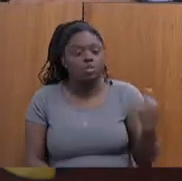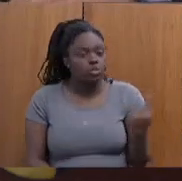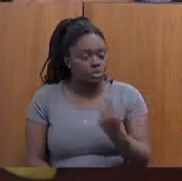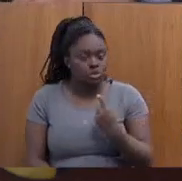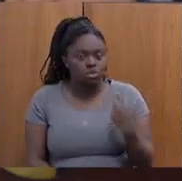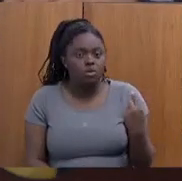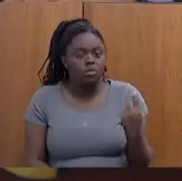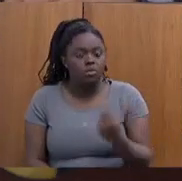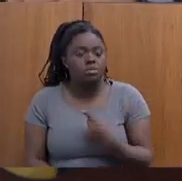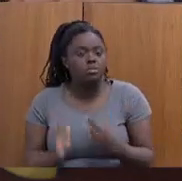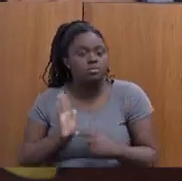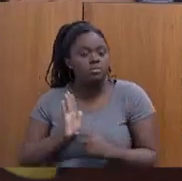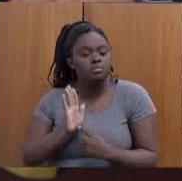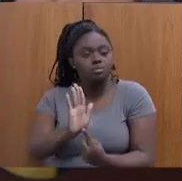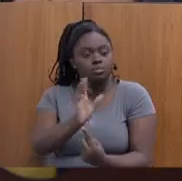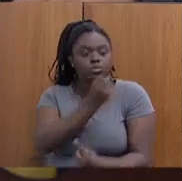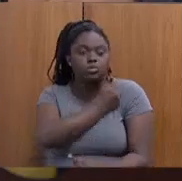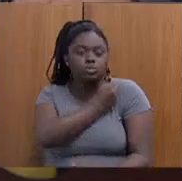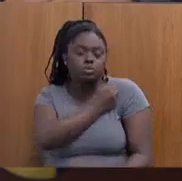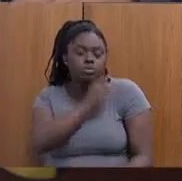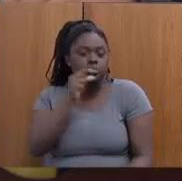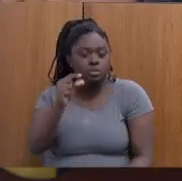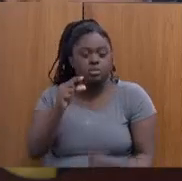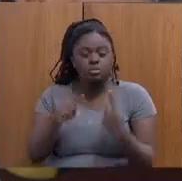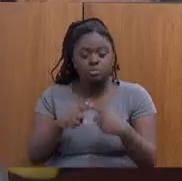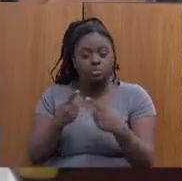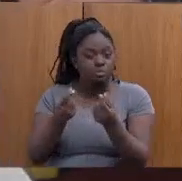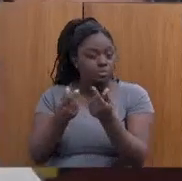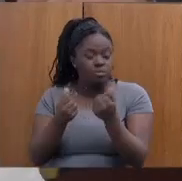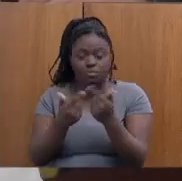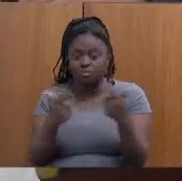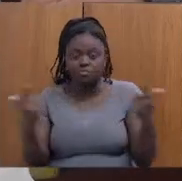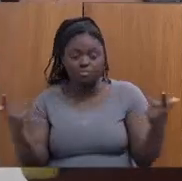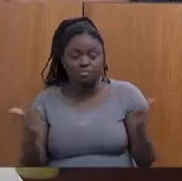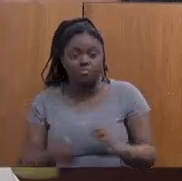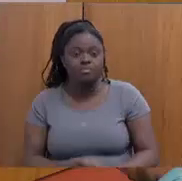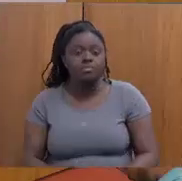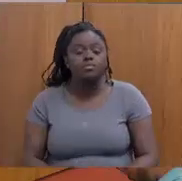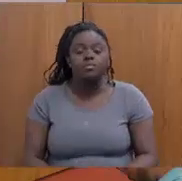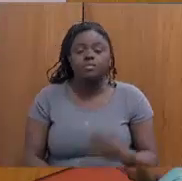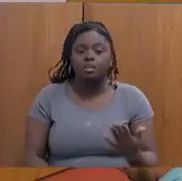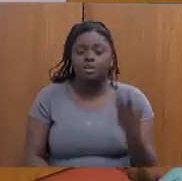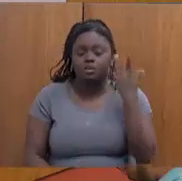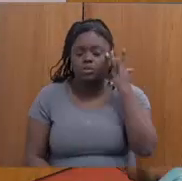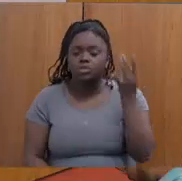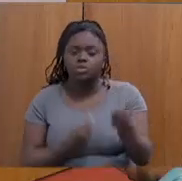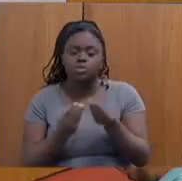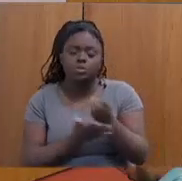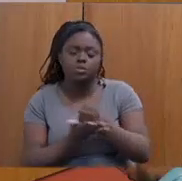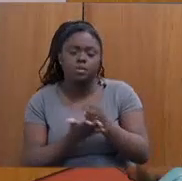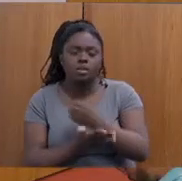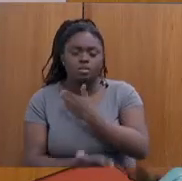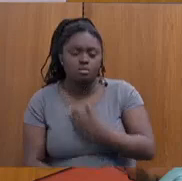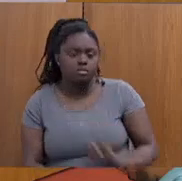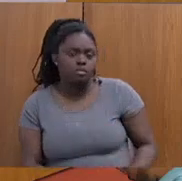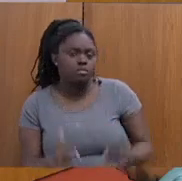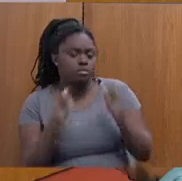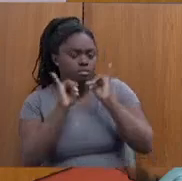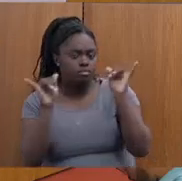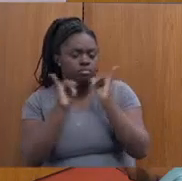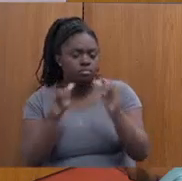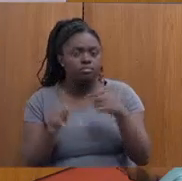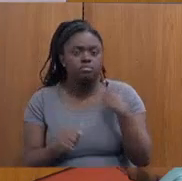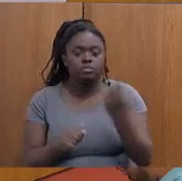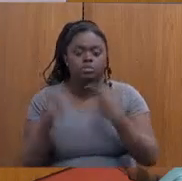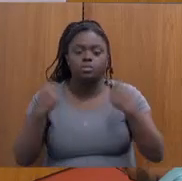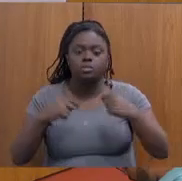Nós apresentamos números muito pequenos, porque não tem dinheiro, e aí a Arancê, como base do governo, era o recado, nós precisamos